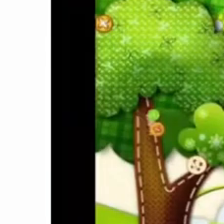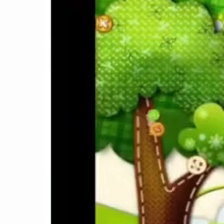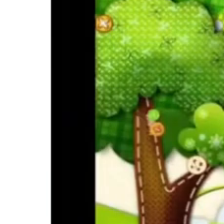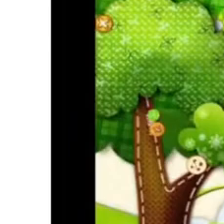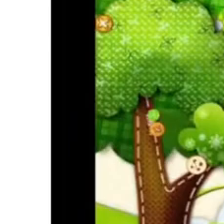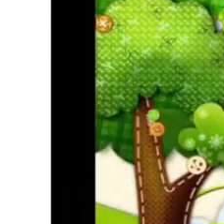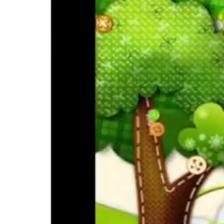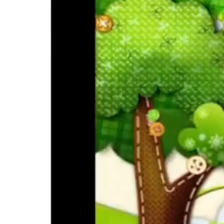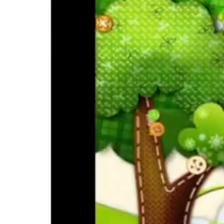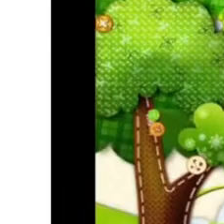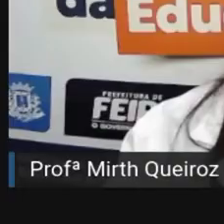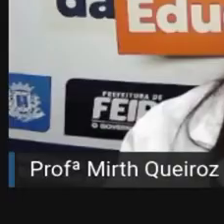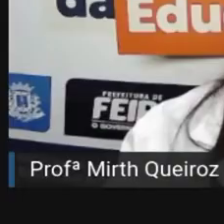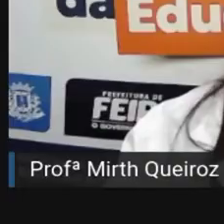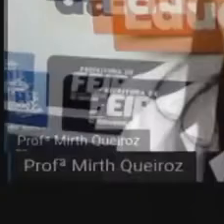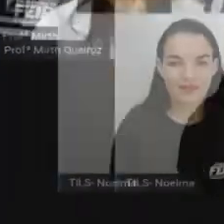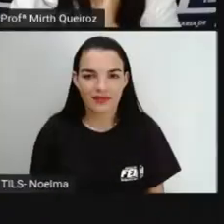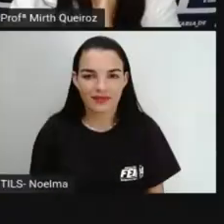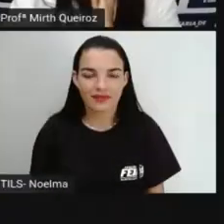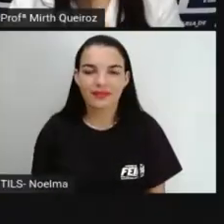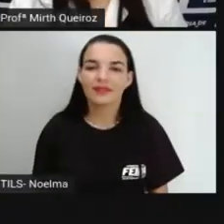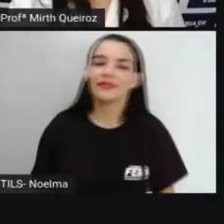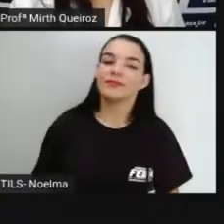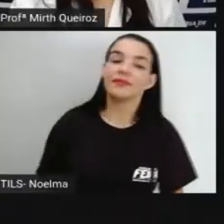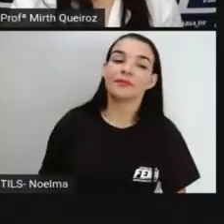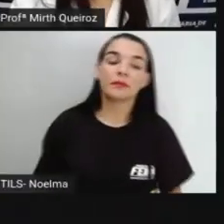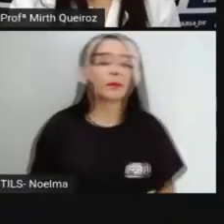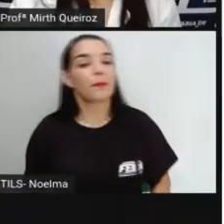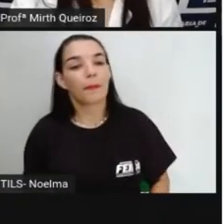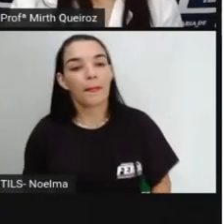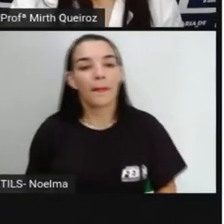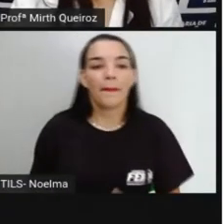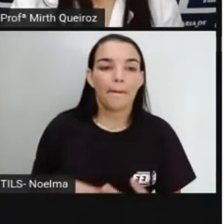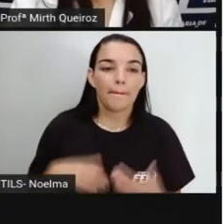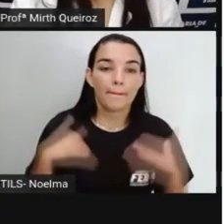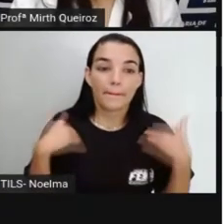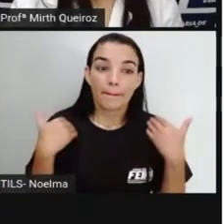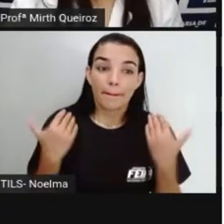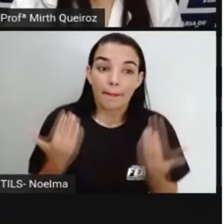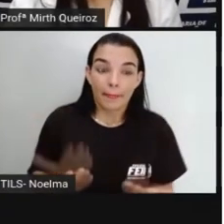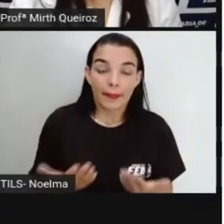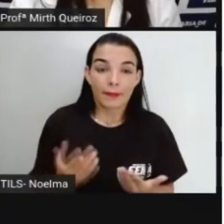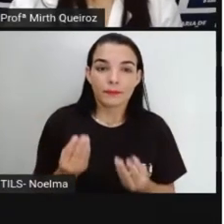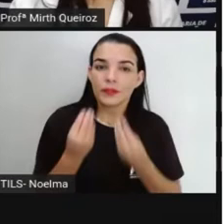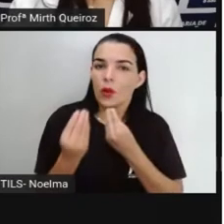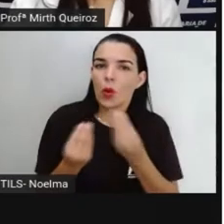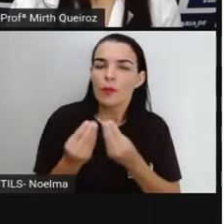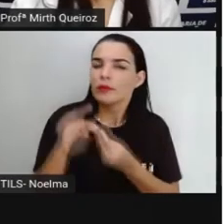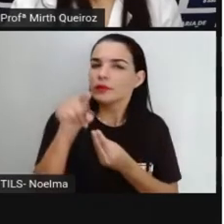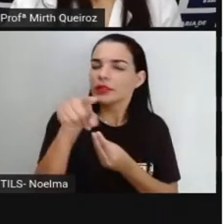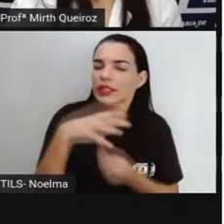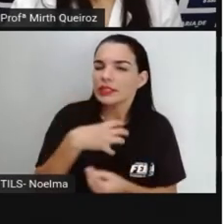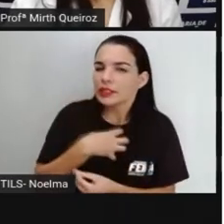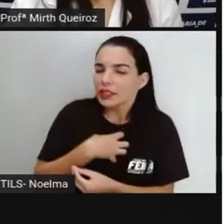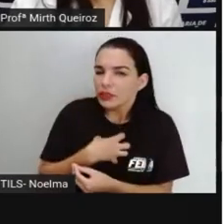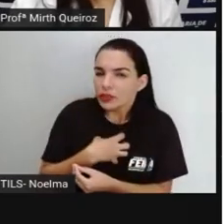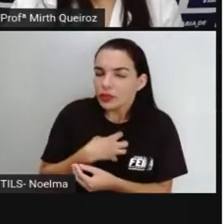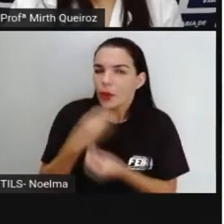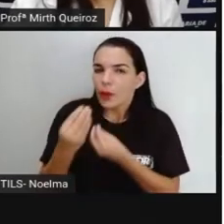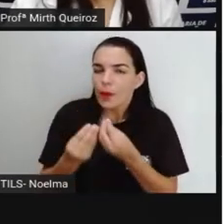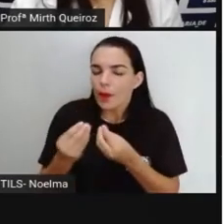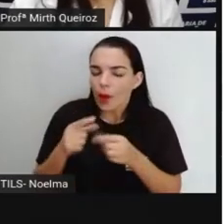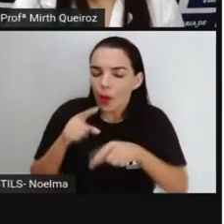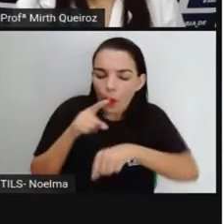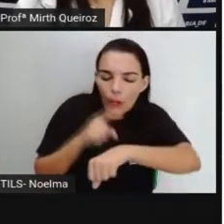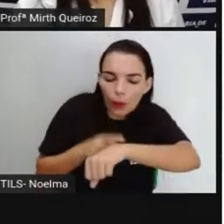nós voltaremos para mais um momento E aí, como você se sentiu nesse período que vocês ficaram em